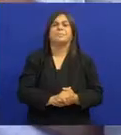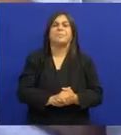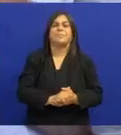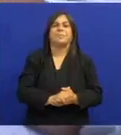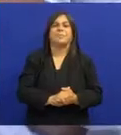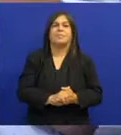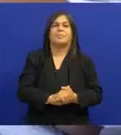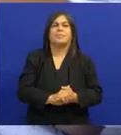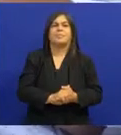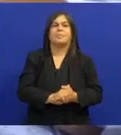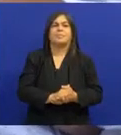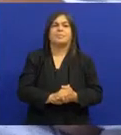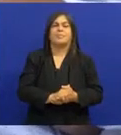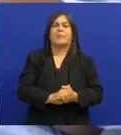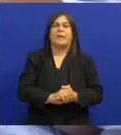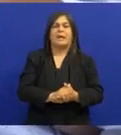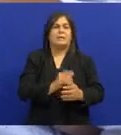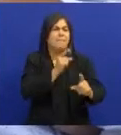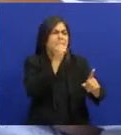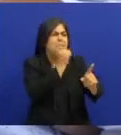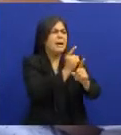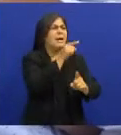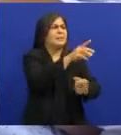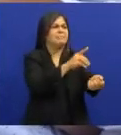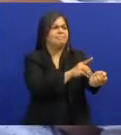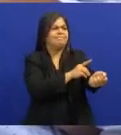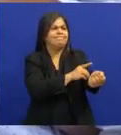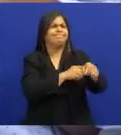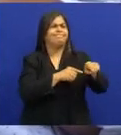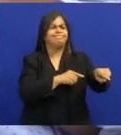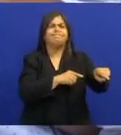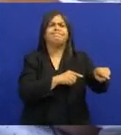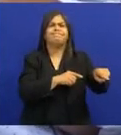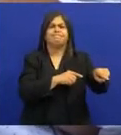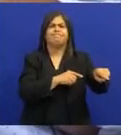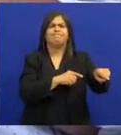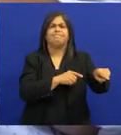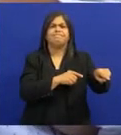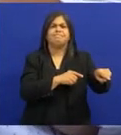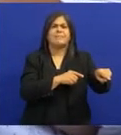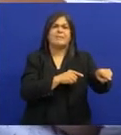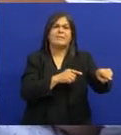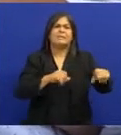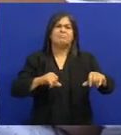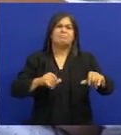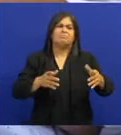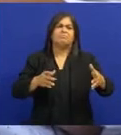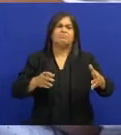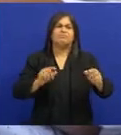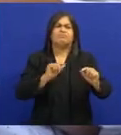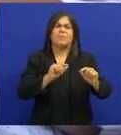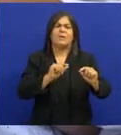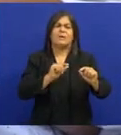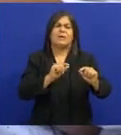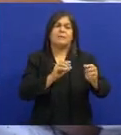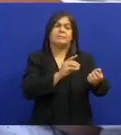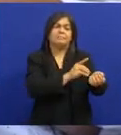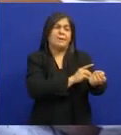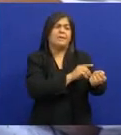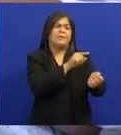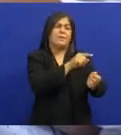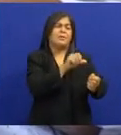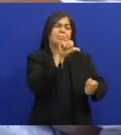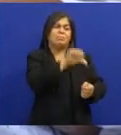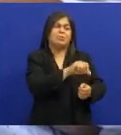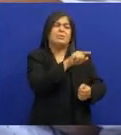Quando o Jacques foi diagnosticado Como diabético O médico disse Que ele poderia Sofrer algum Algum